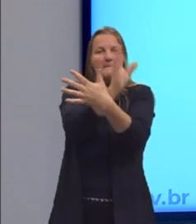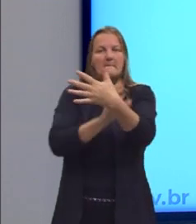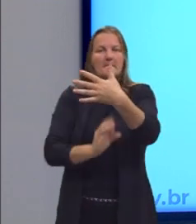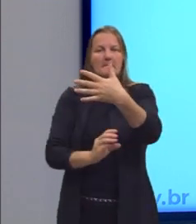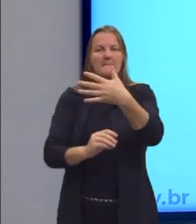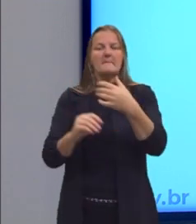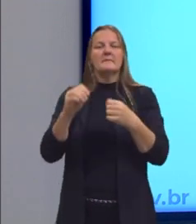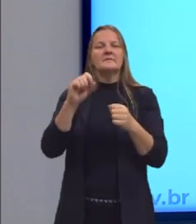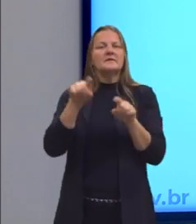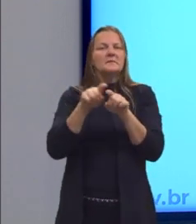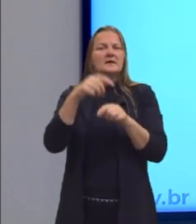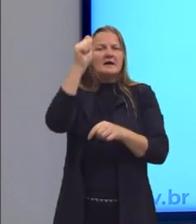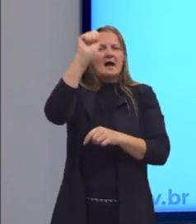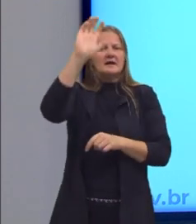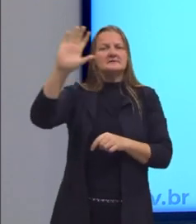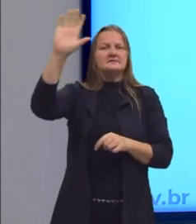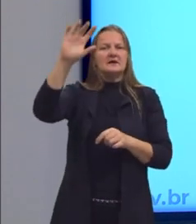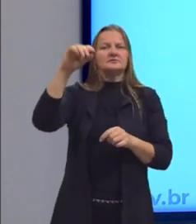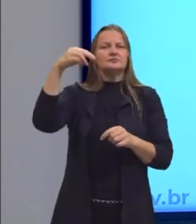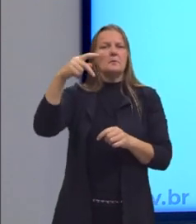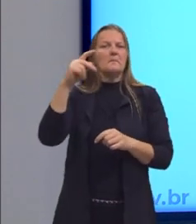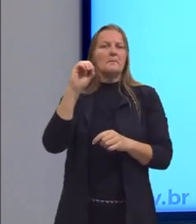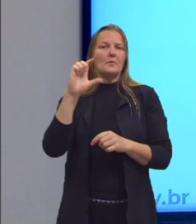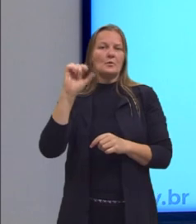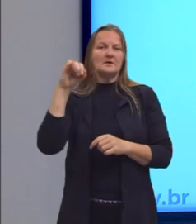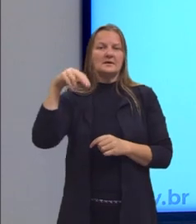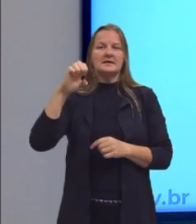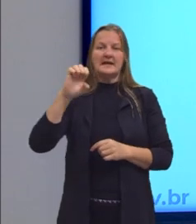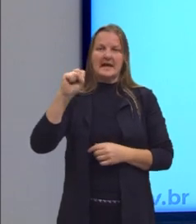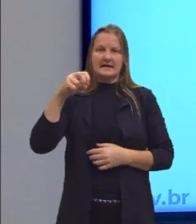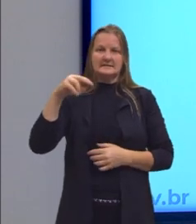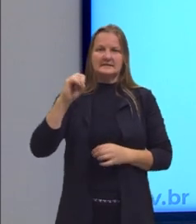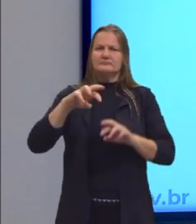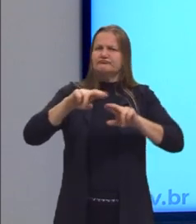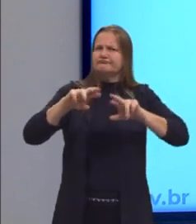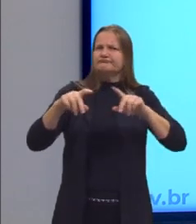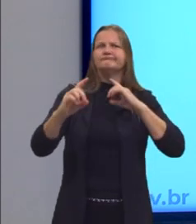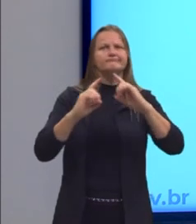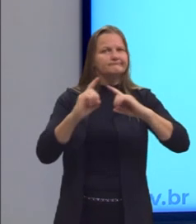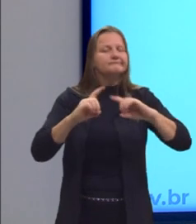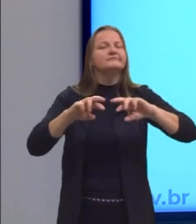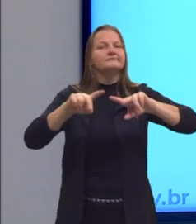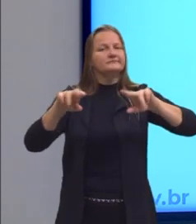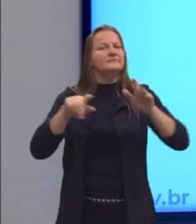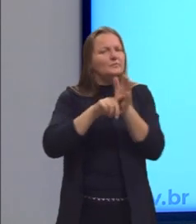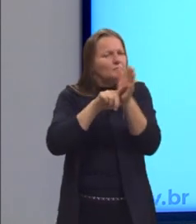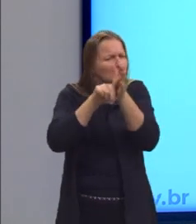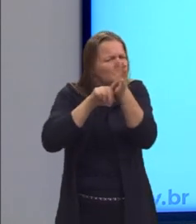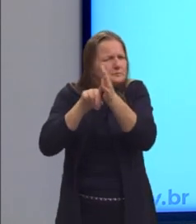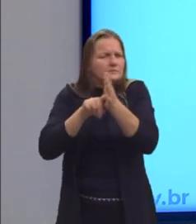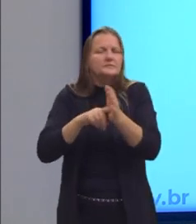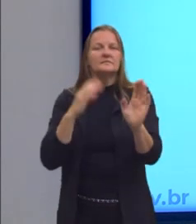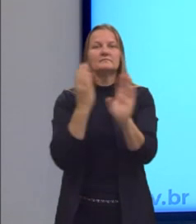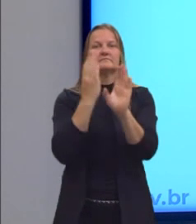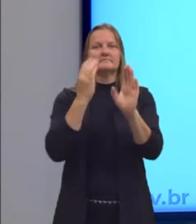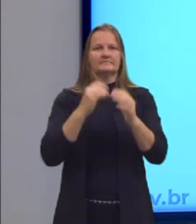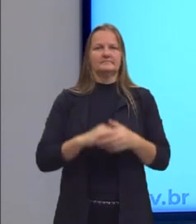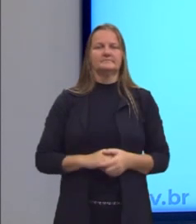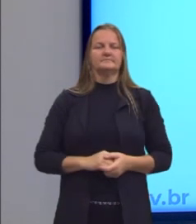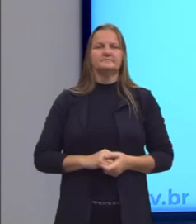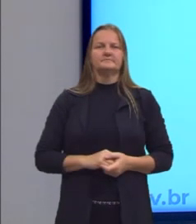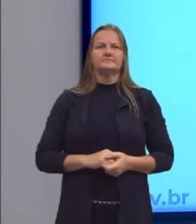vindo povos asiáticos, povos polinésios, tudo isso ainda em discussão e dependendo de mais evidências arqueológicas.